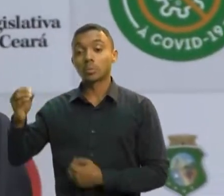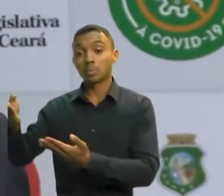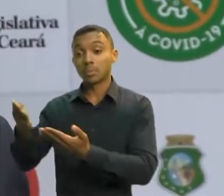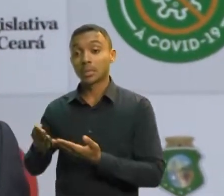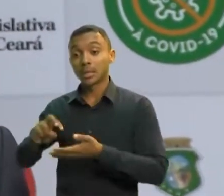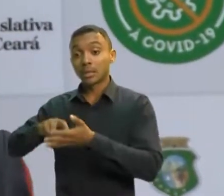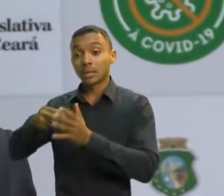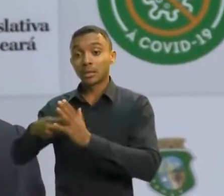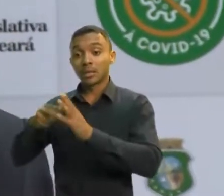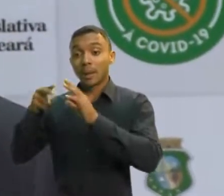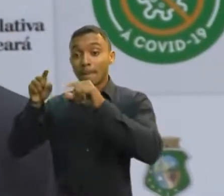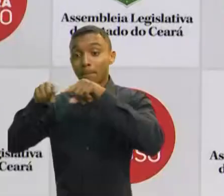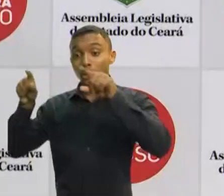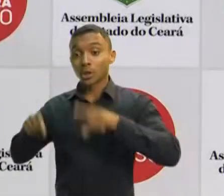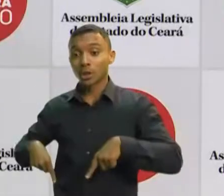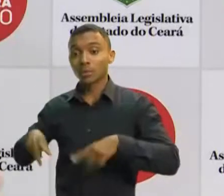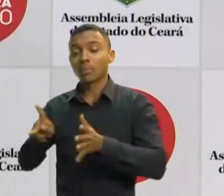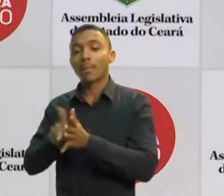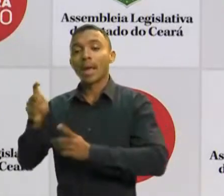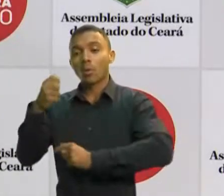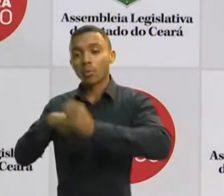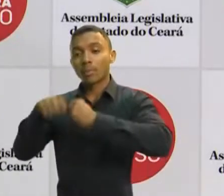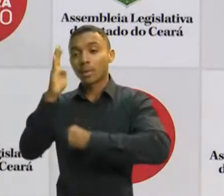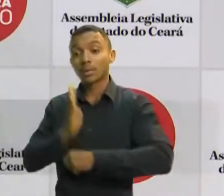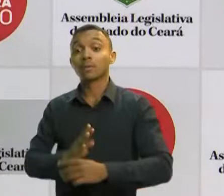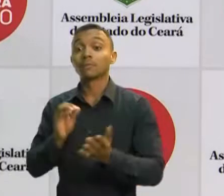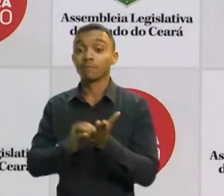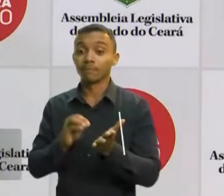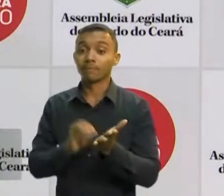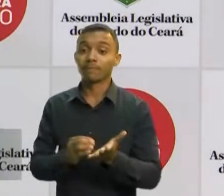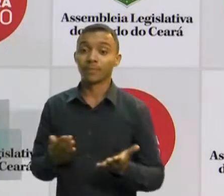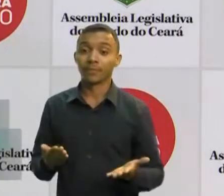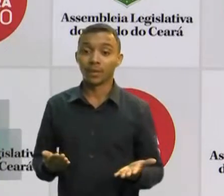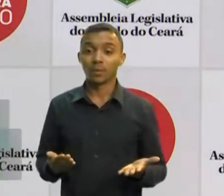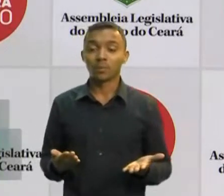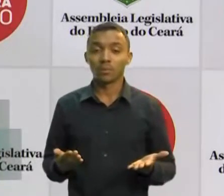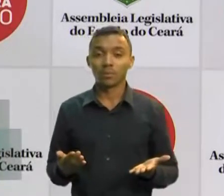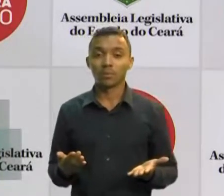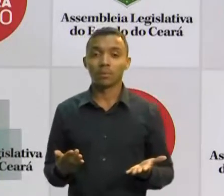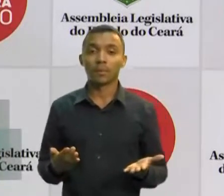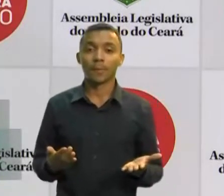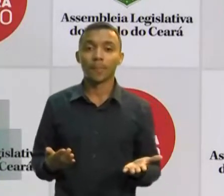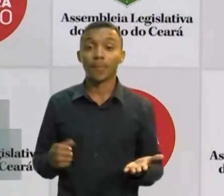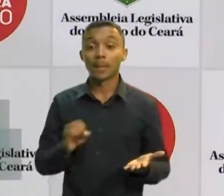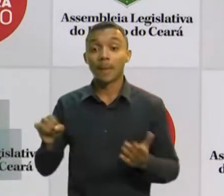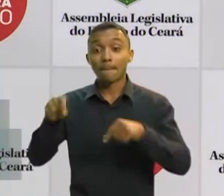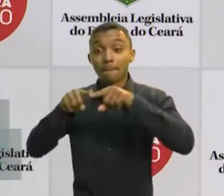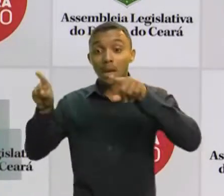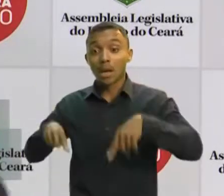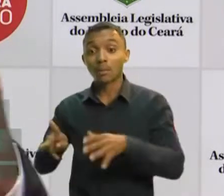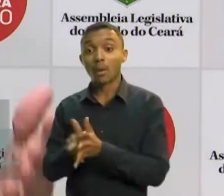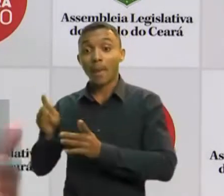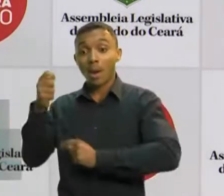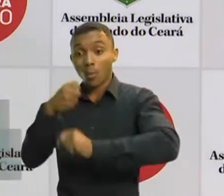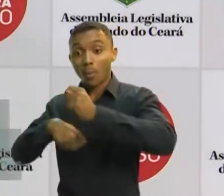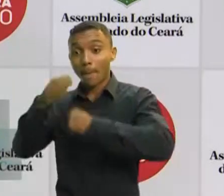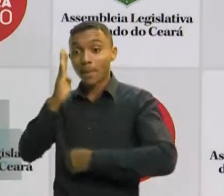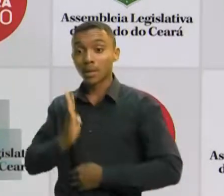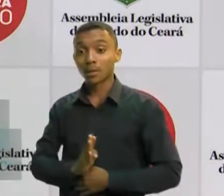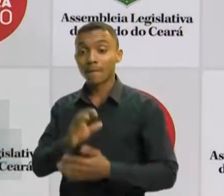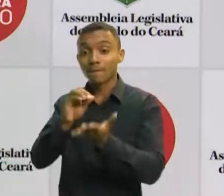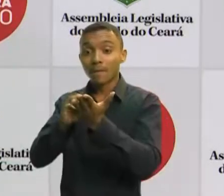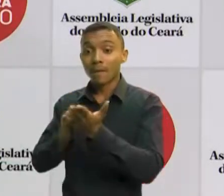econômico para o Brasil. É notório que a ausência de um plano econômico no país que tenha como